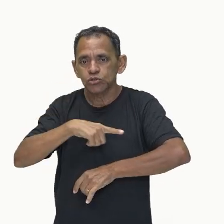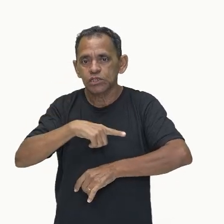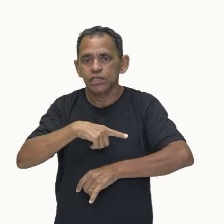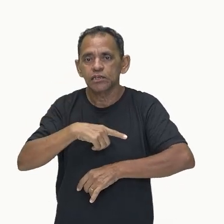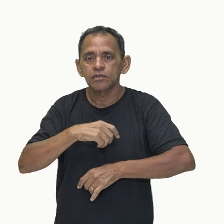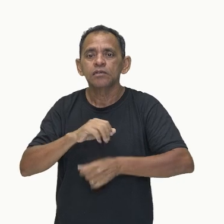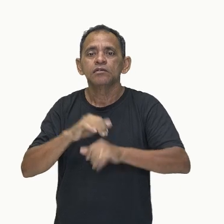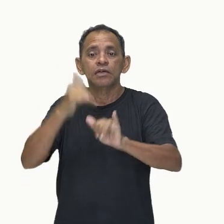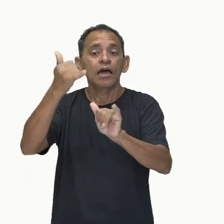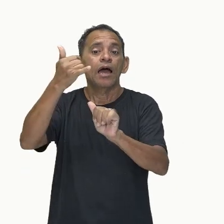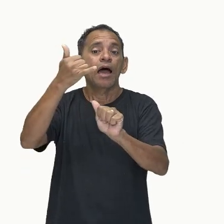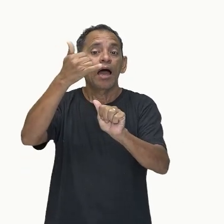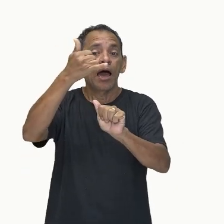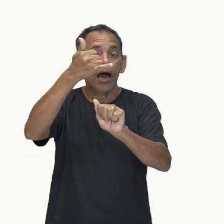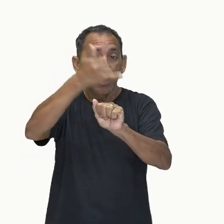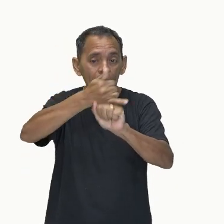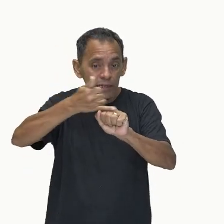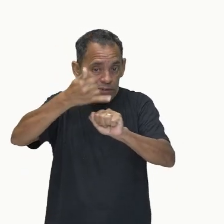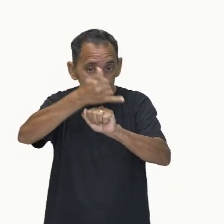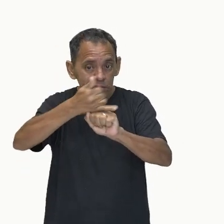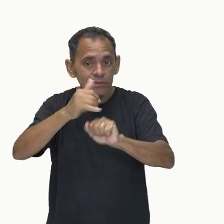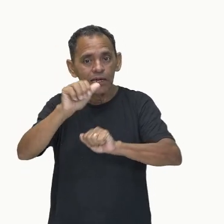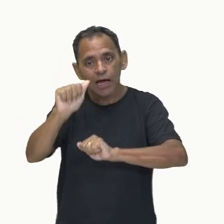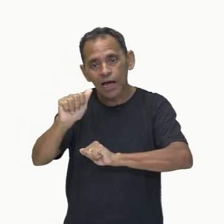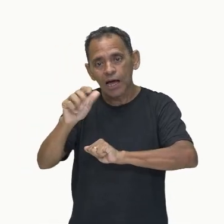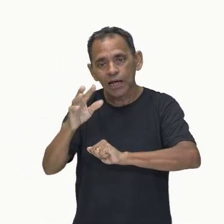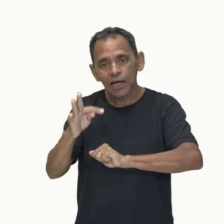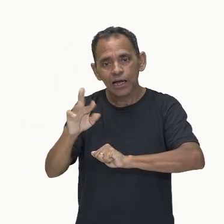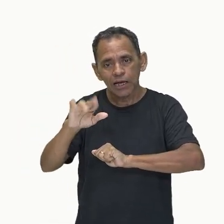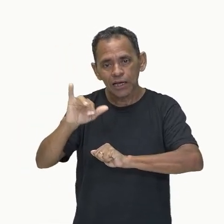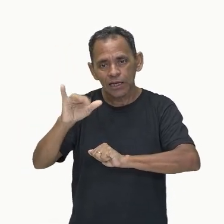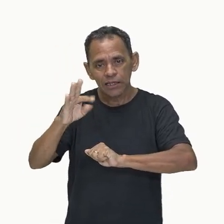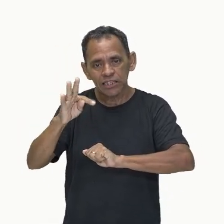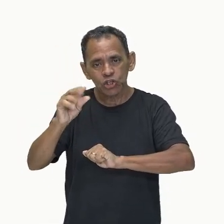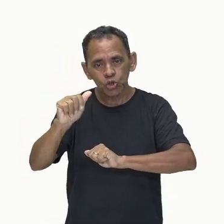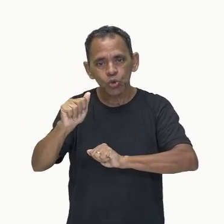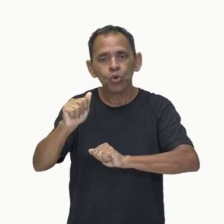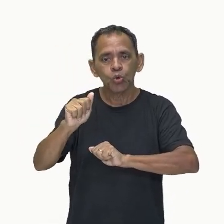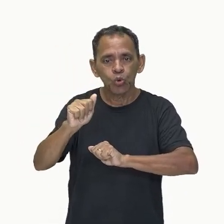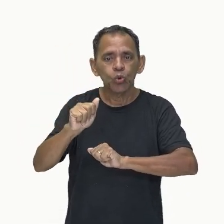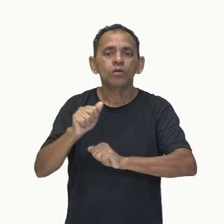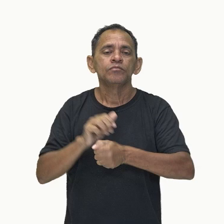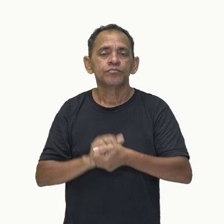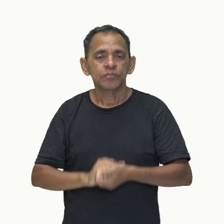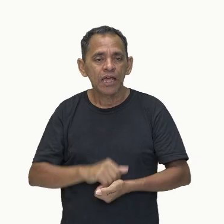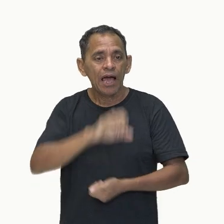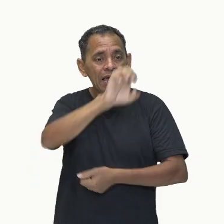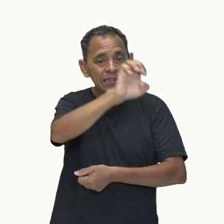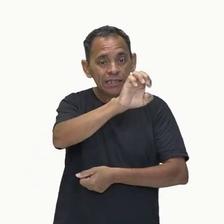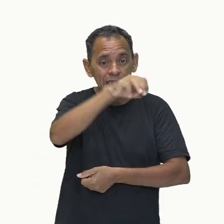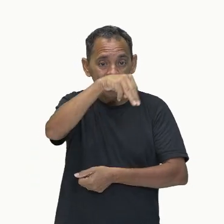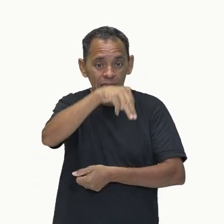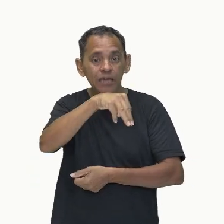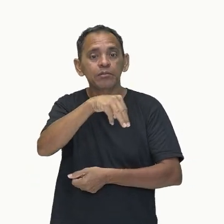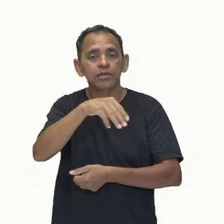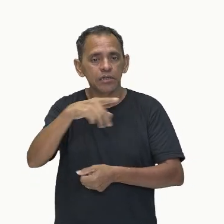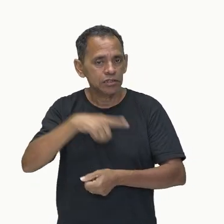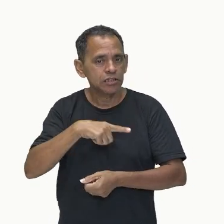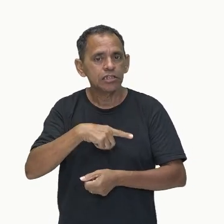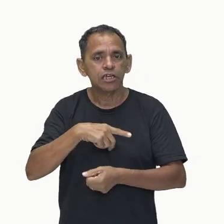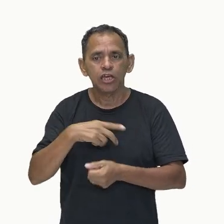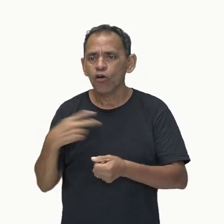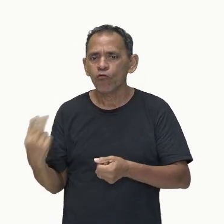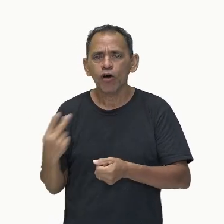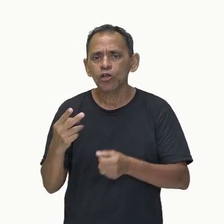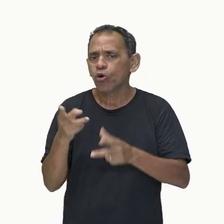energia mecânica em todos esses pontos aqui, ó, vai ter o mesmo valor. Tanto no A, como no B, como no